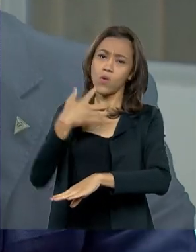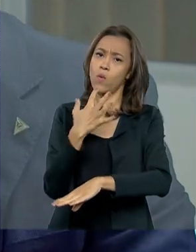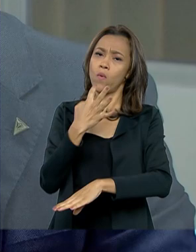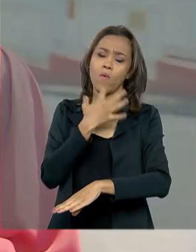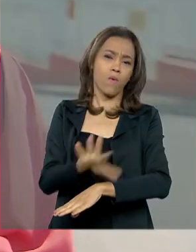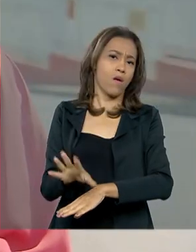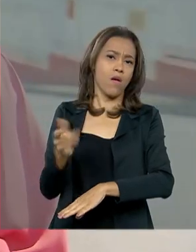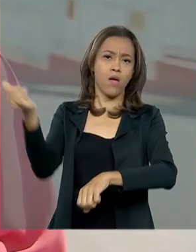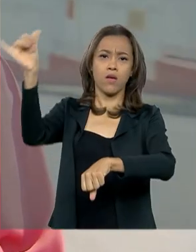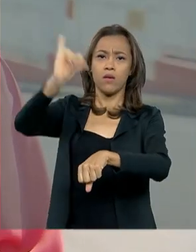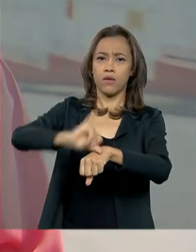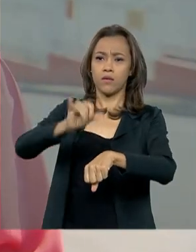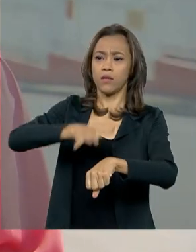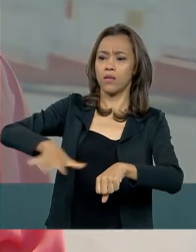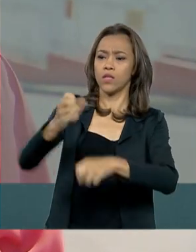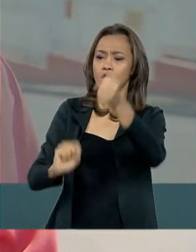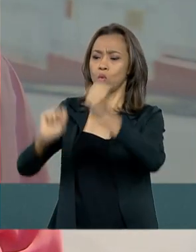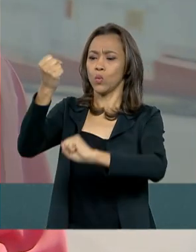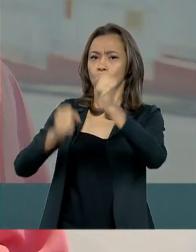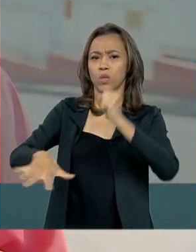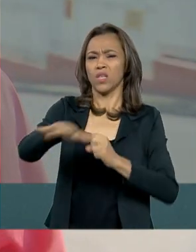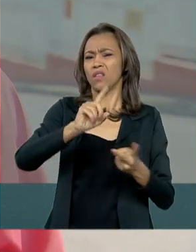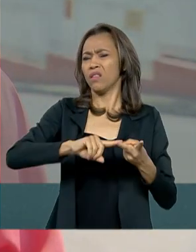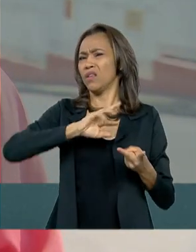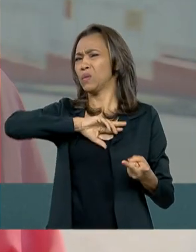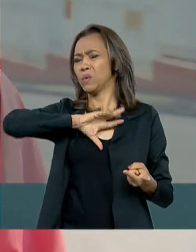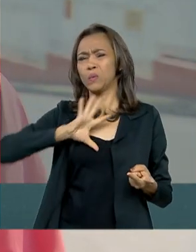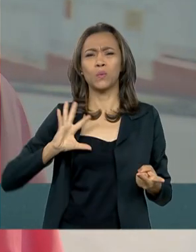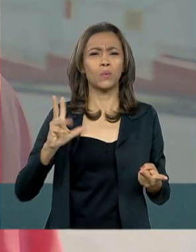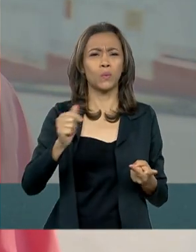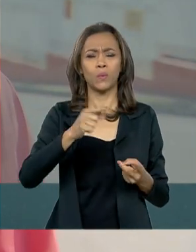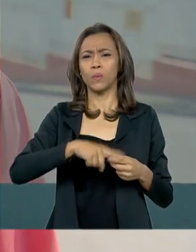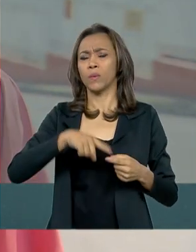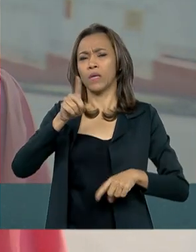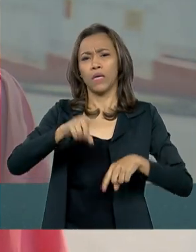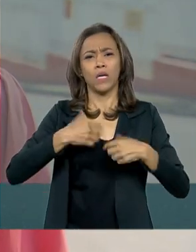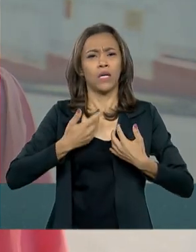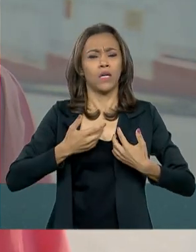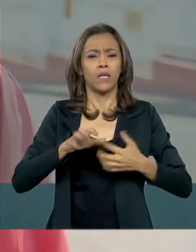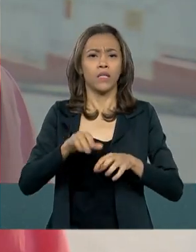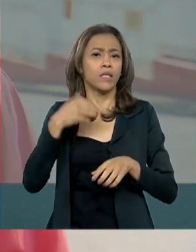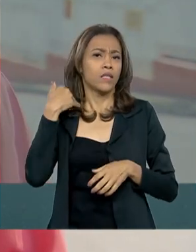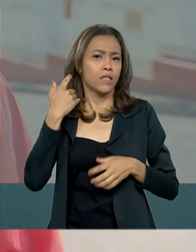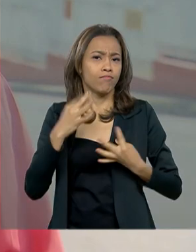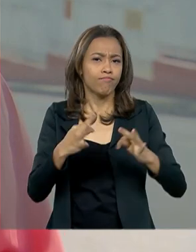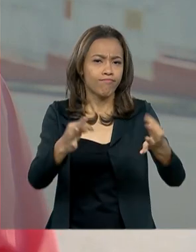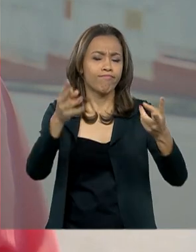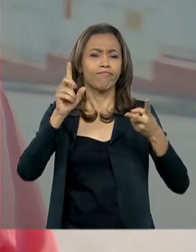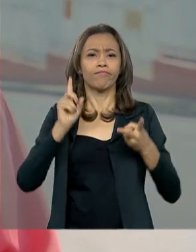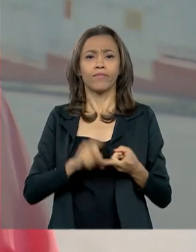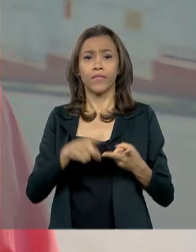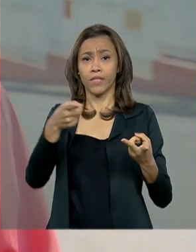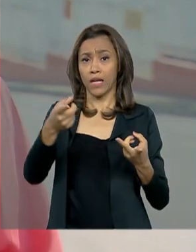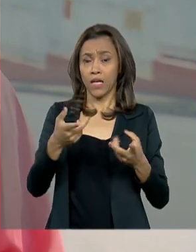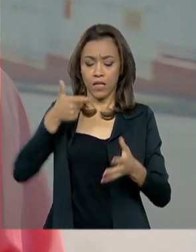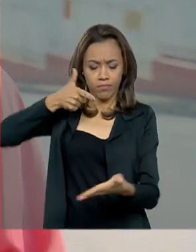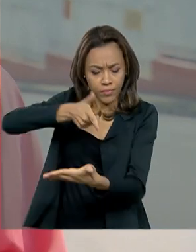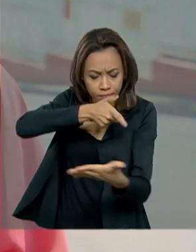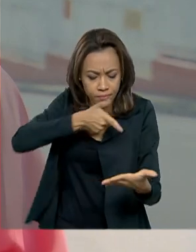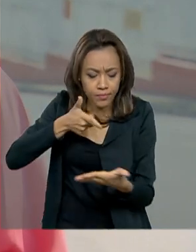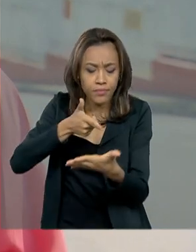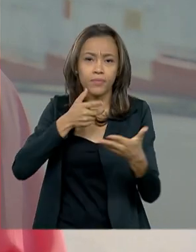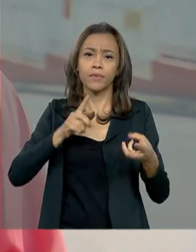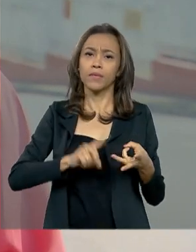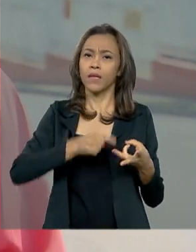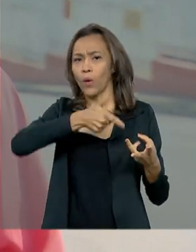Industrial de Manaus. Aqui tem de tudo. Eletroeletrônico, informática, duas rodas, termoplástico e metalúrgica. E com